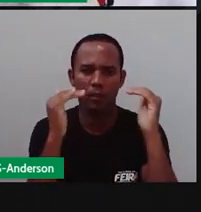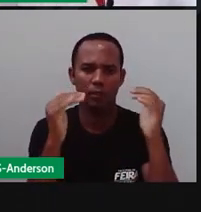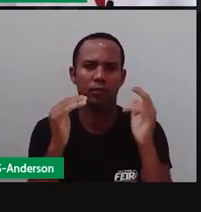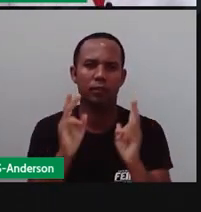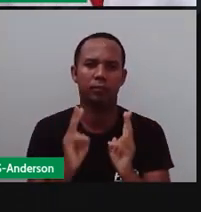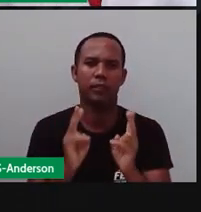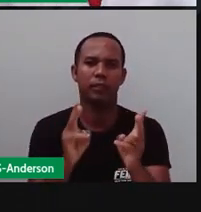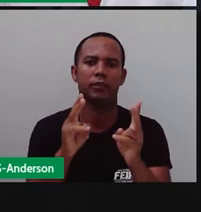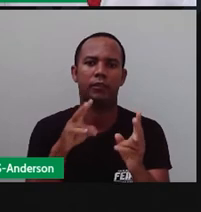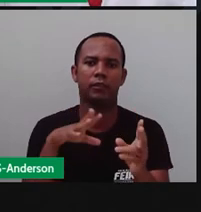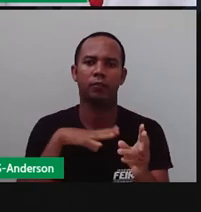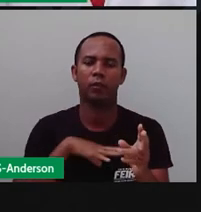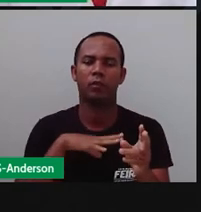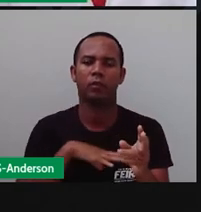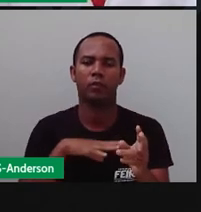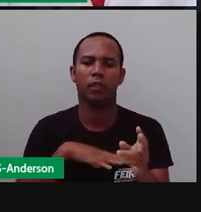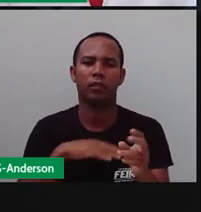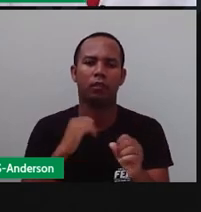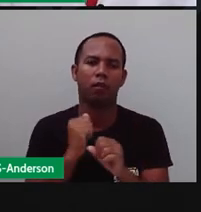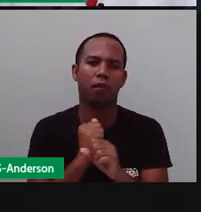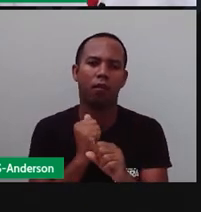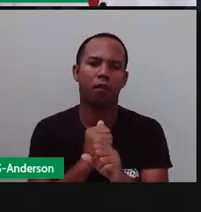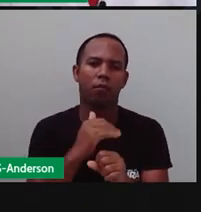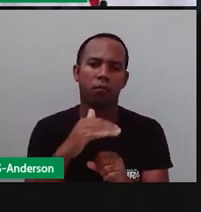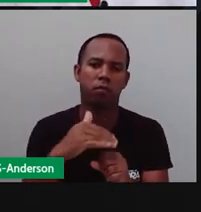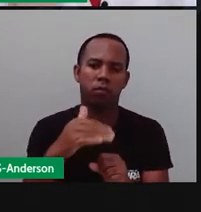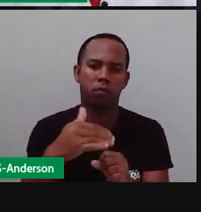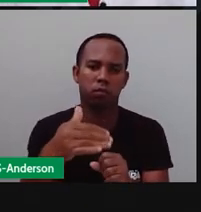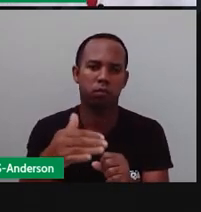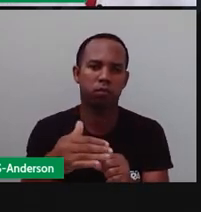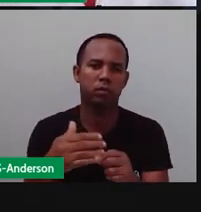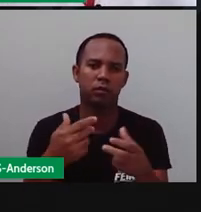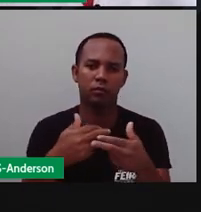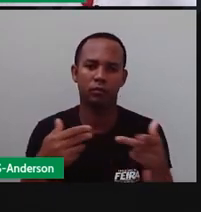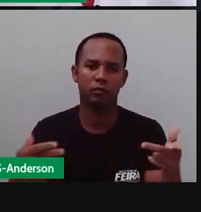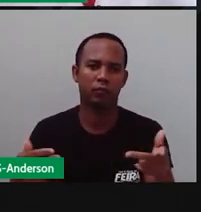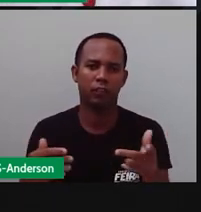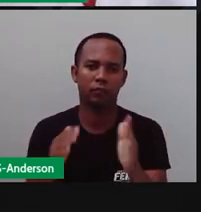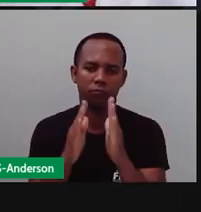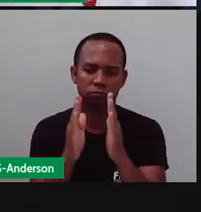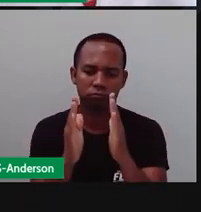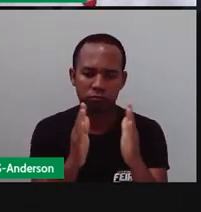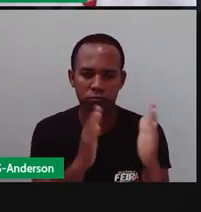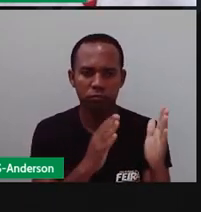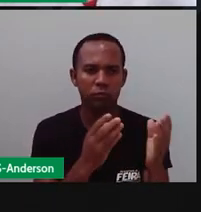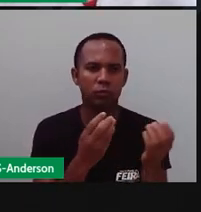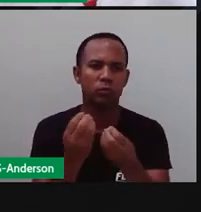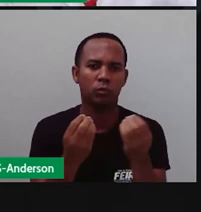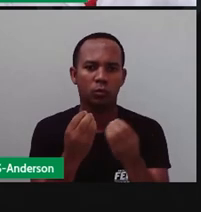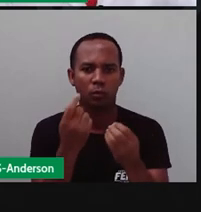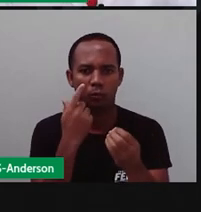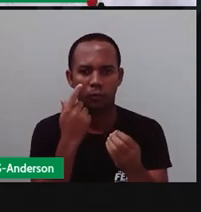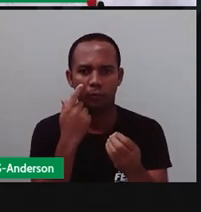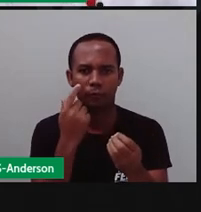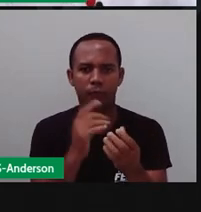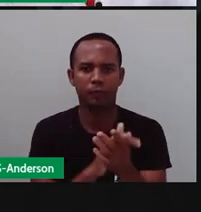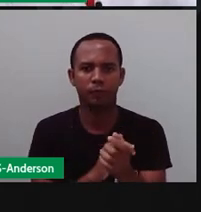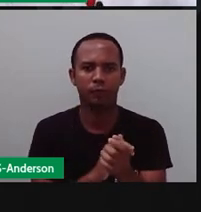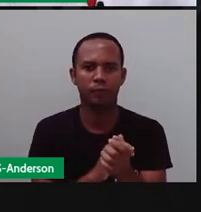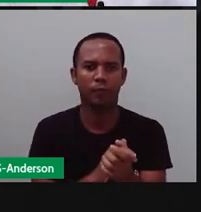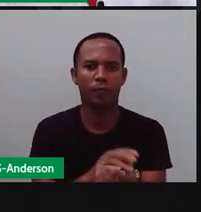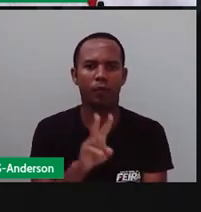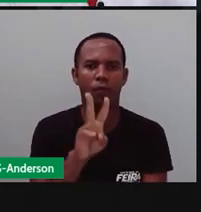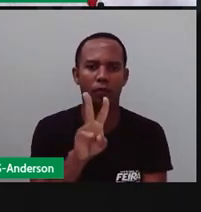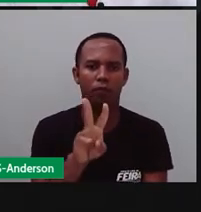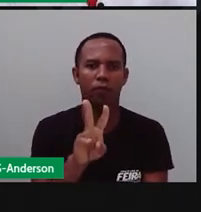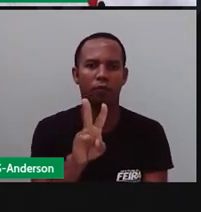por muitos e muitos anos, porque o português traz várias regras com relação à gramática e ortografia. Bom, a